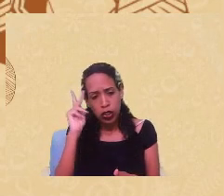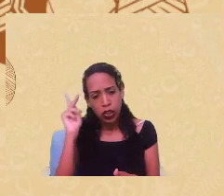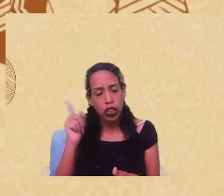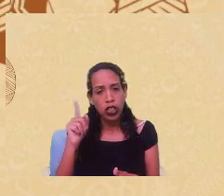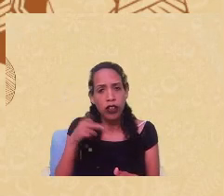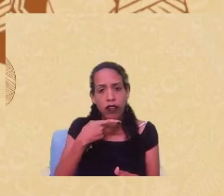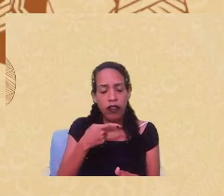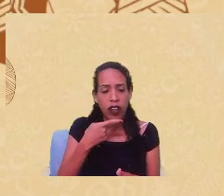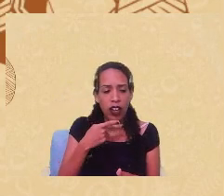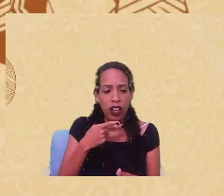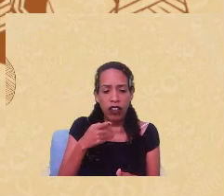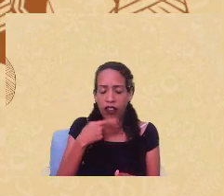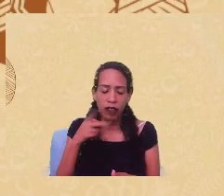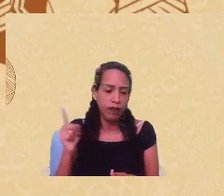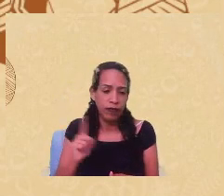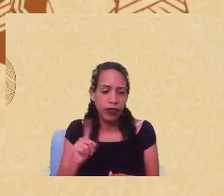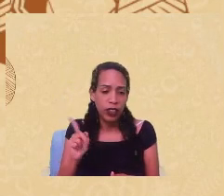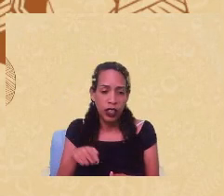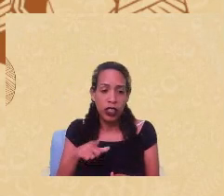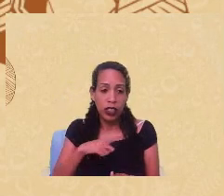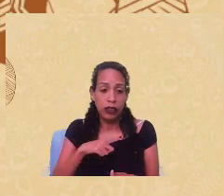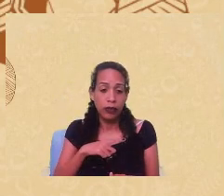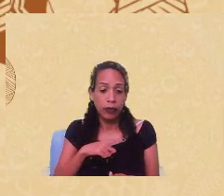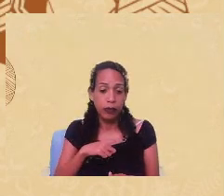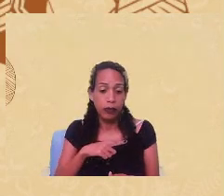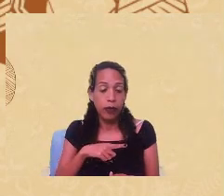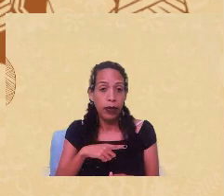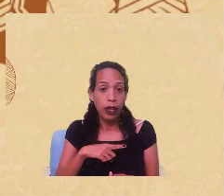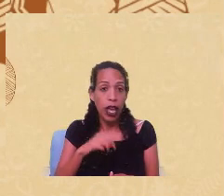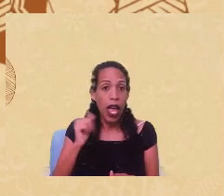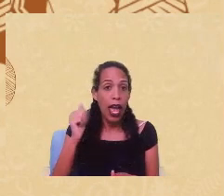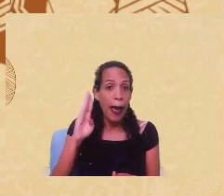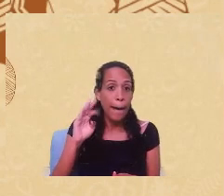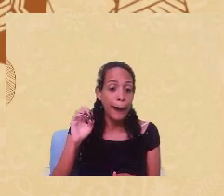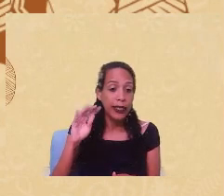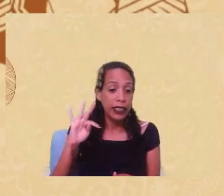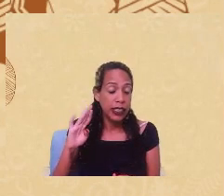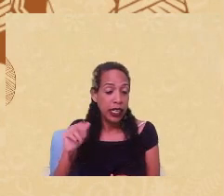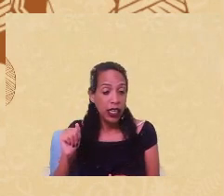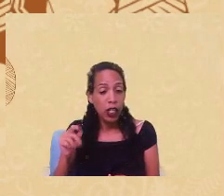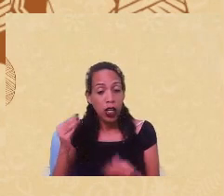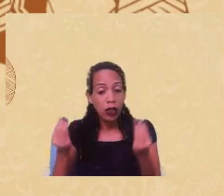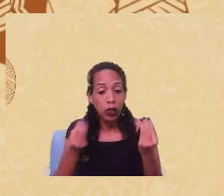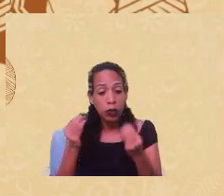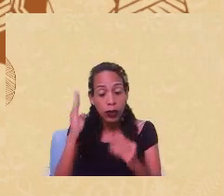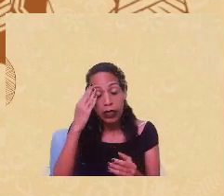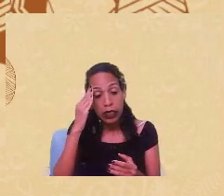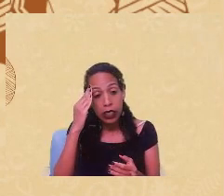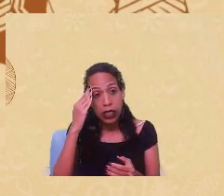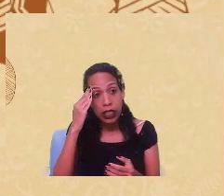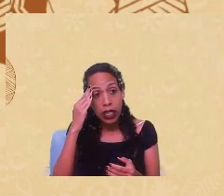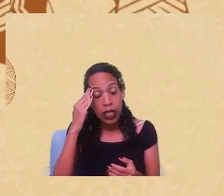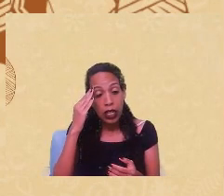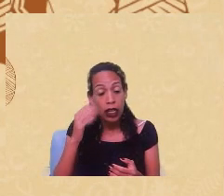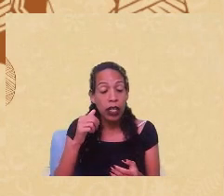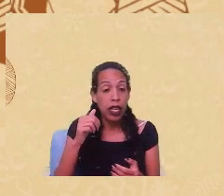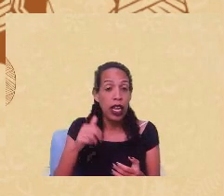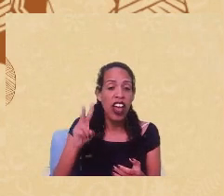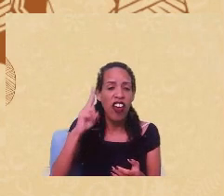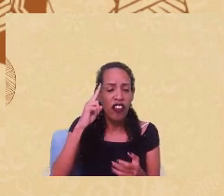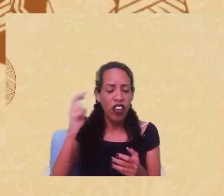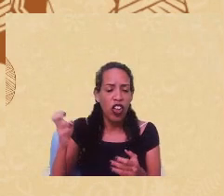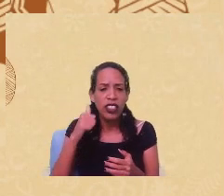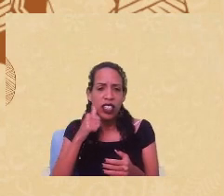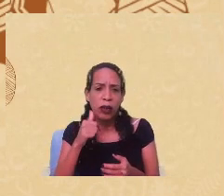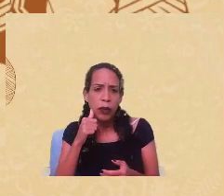descorporificado, né, assim, abstrato, etéreo, entender como é que a corporidade das violências atravessam essas experiências,